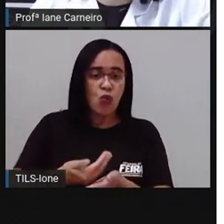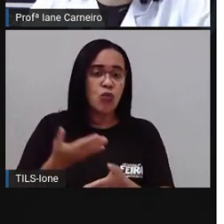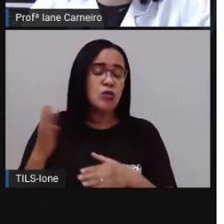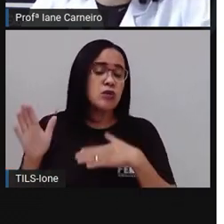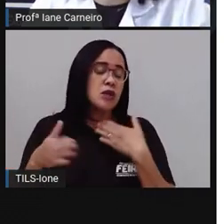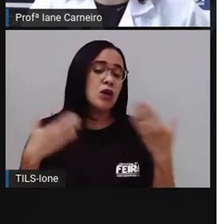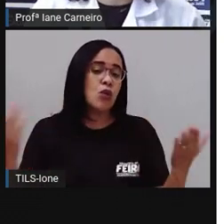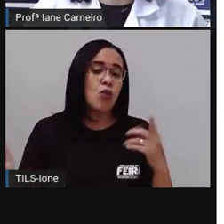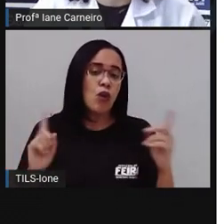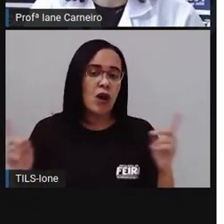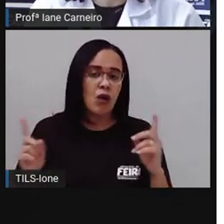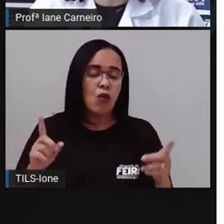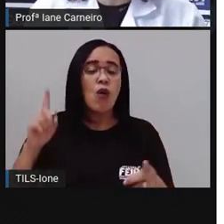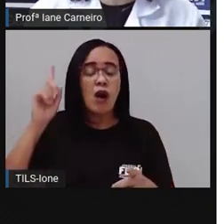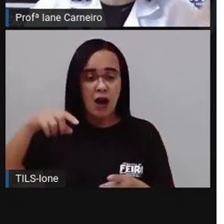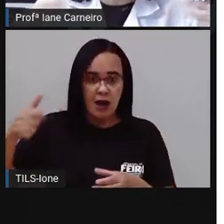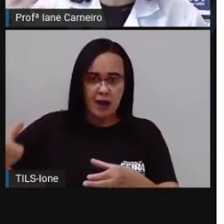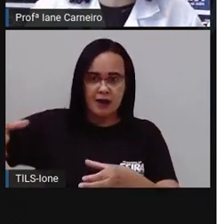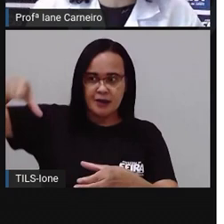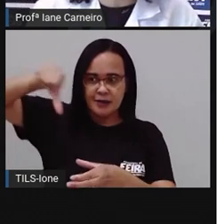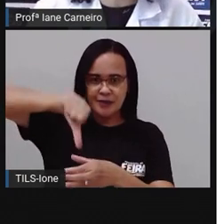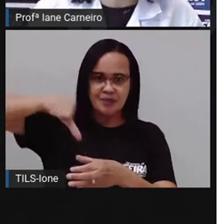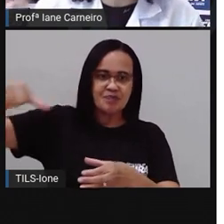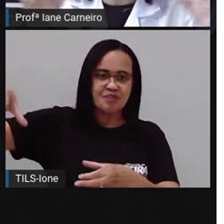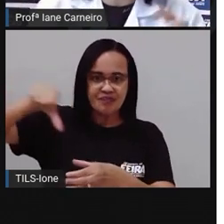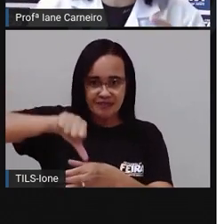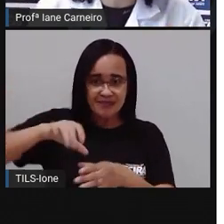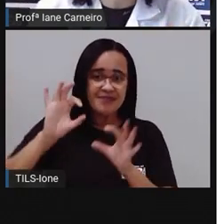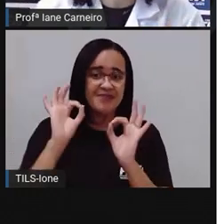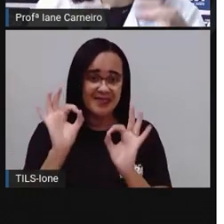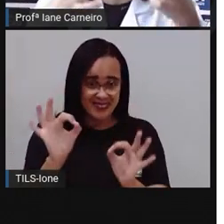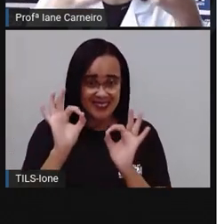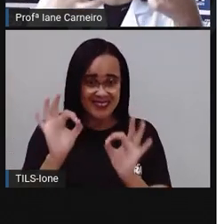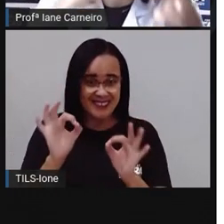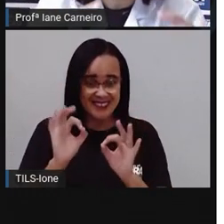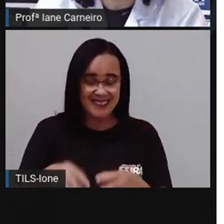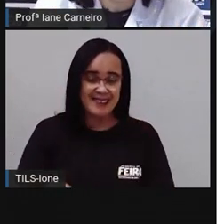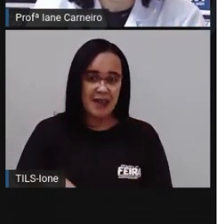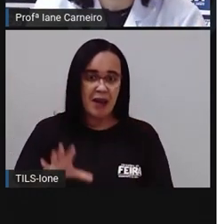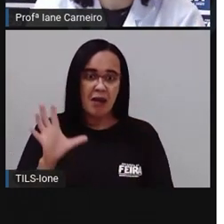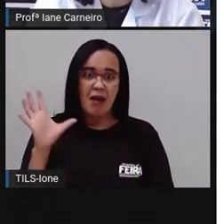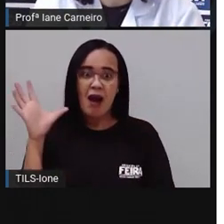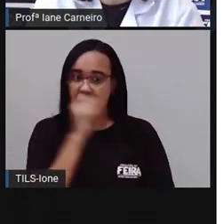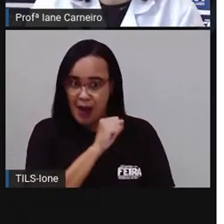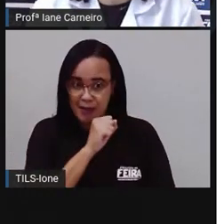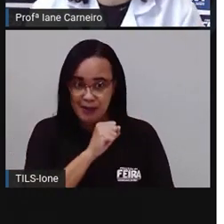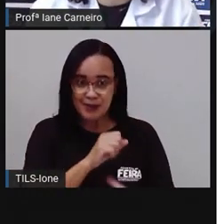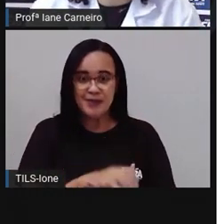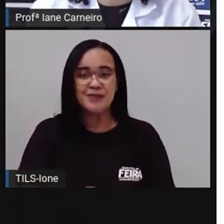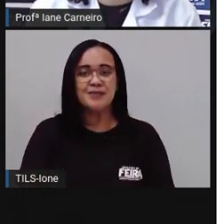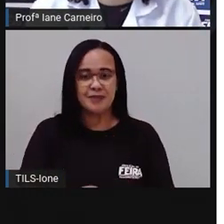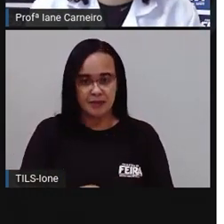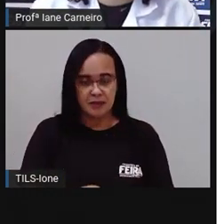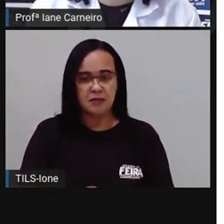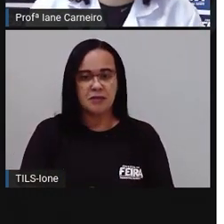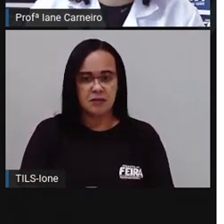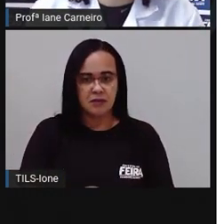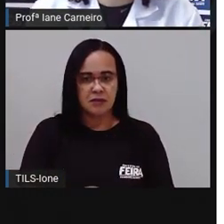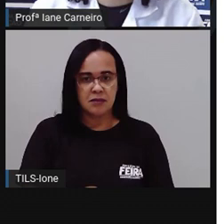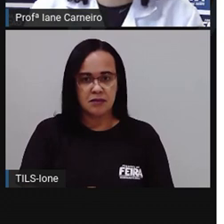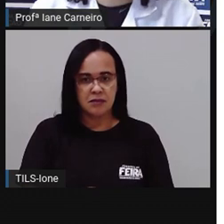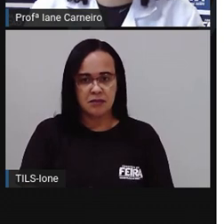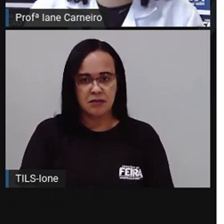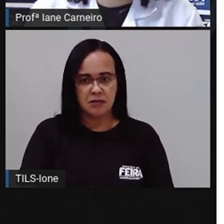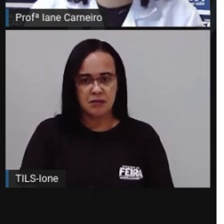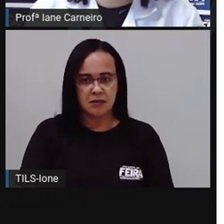Numa jarra. Muito bem. Uma colher vai demorar muito, né? A xícara demora um pouco menos que a colher. Mas,